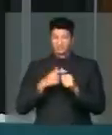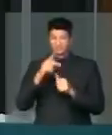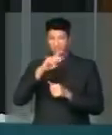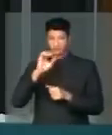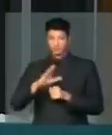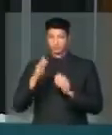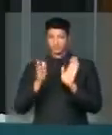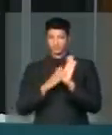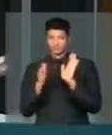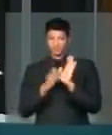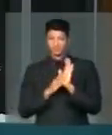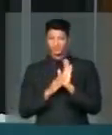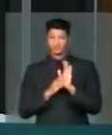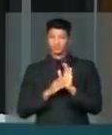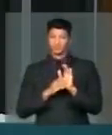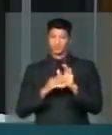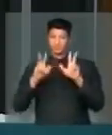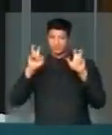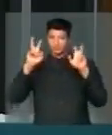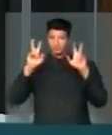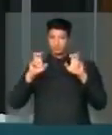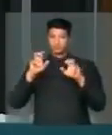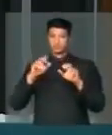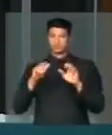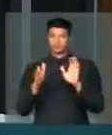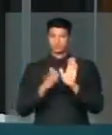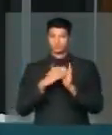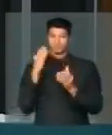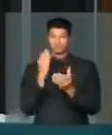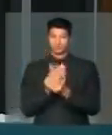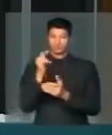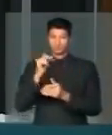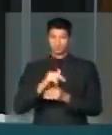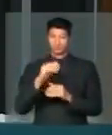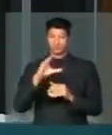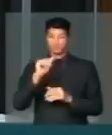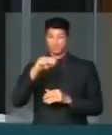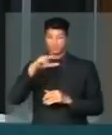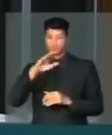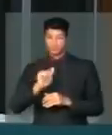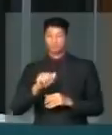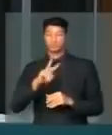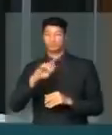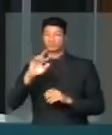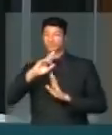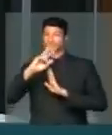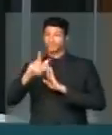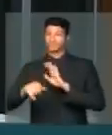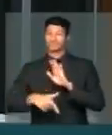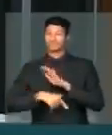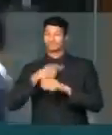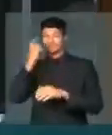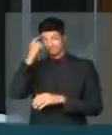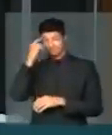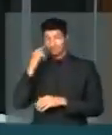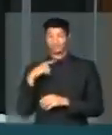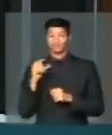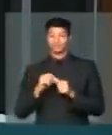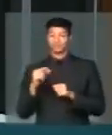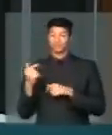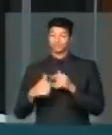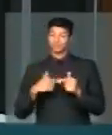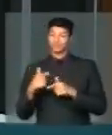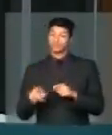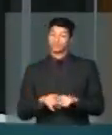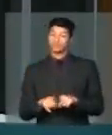PEC que tratava desse tema, foi protocolada aqui na Câmara Federal, e que várias outras foram pensadas. Fizemos um trabalho,